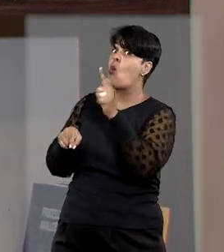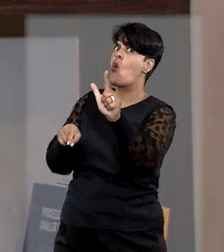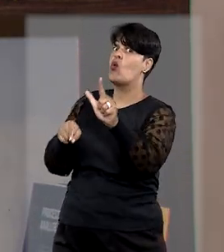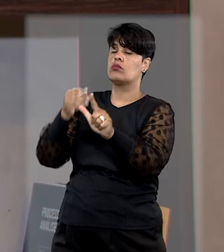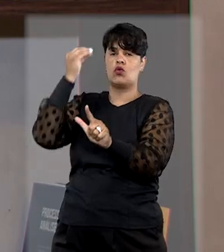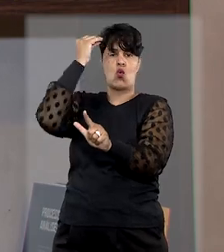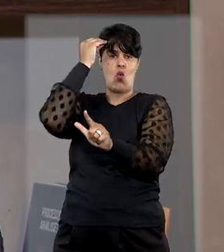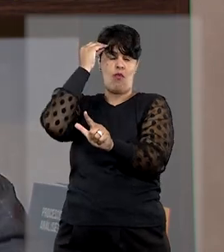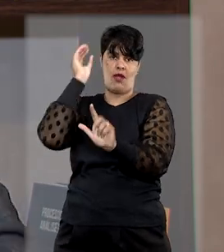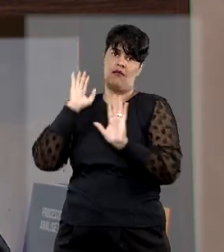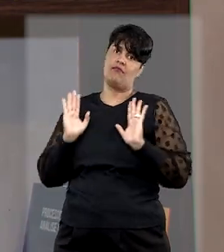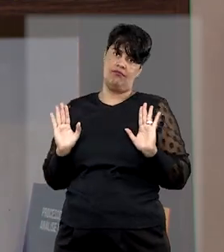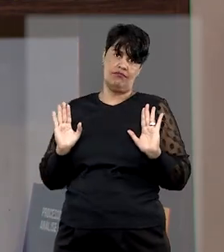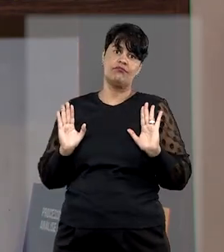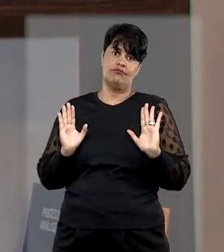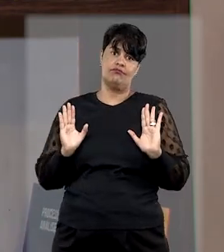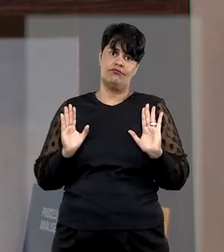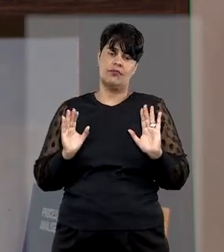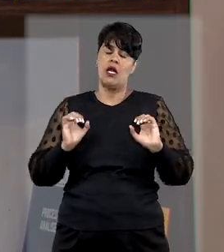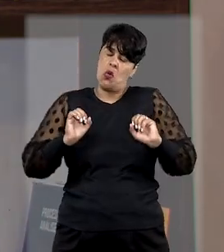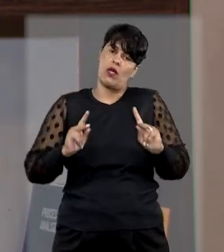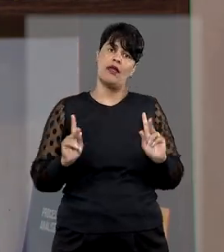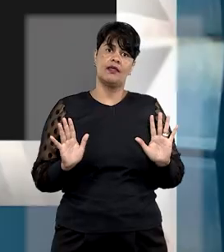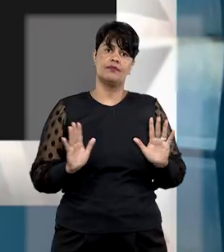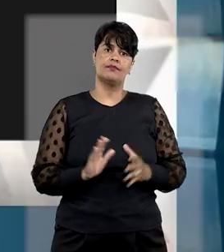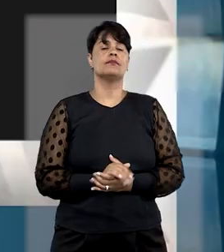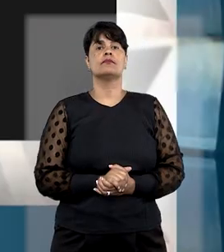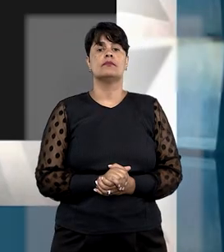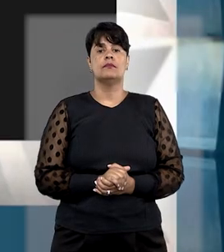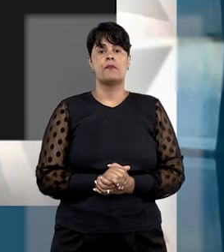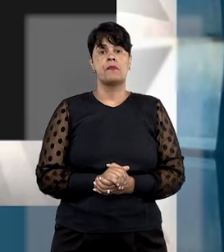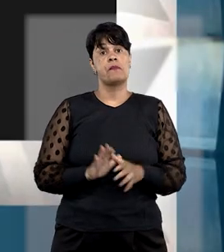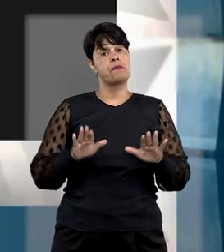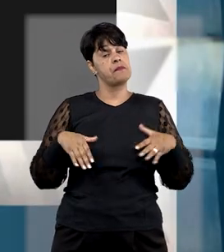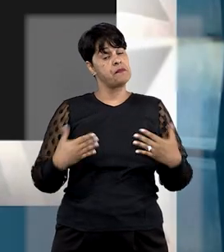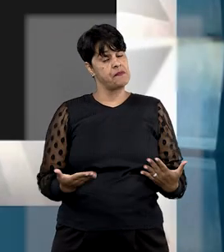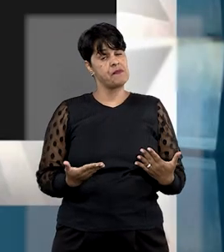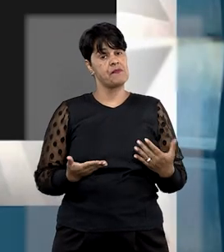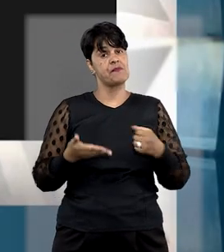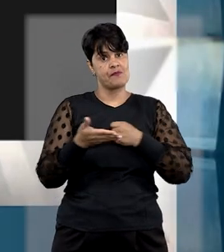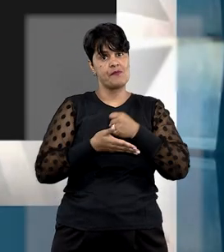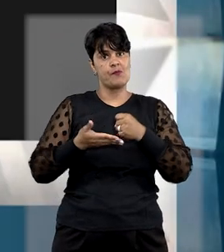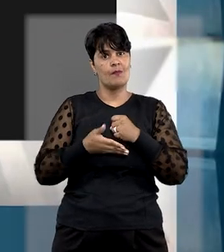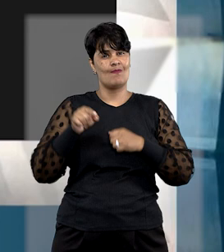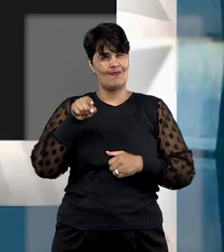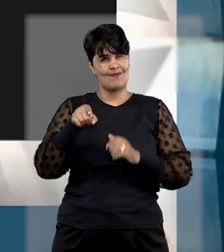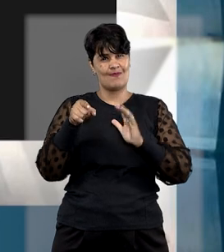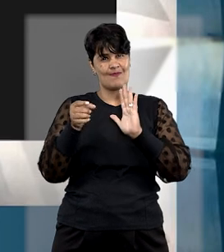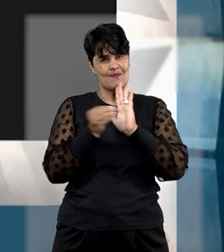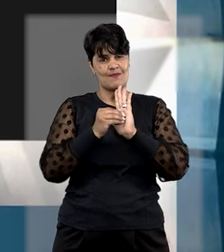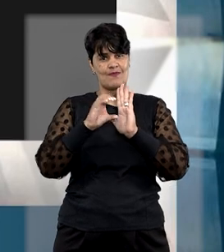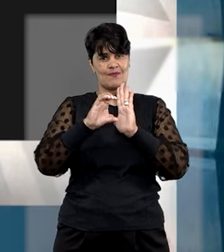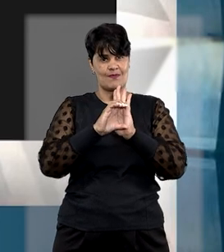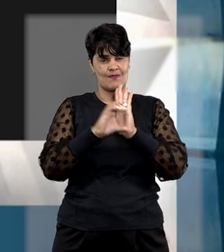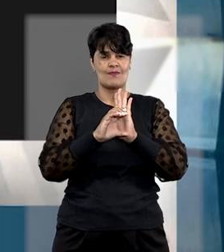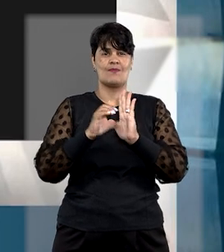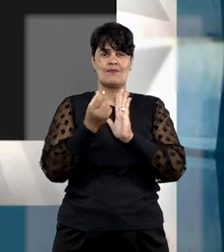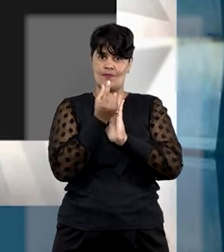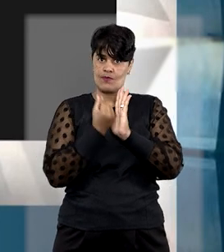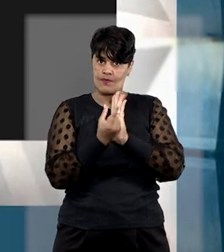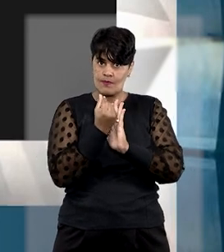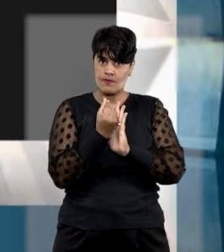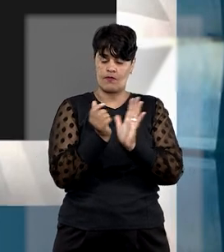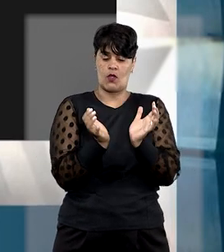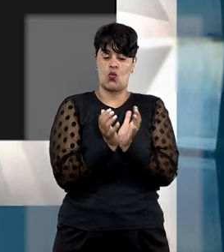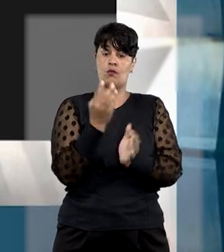força maior ou um caso fortuito. E com base nessa previsão do CDC, a terceira turma do Superior Tribunal